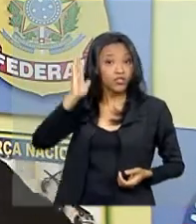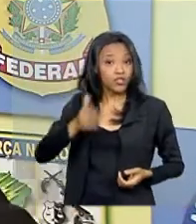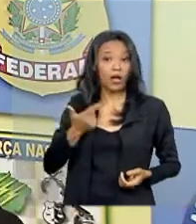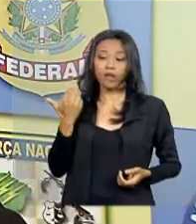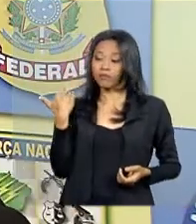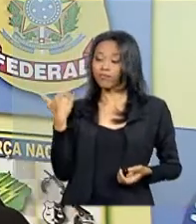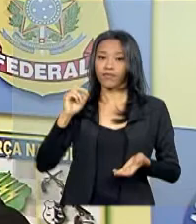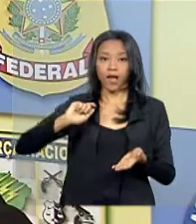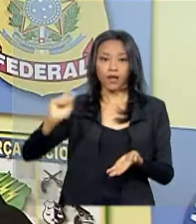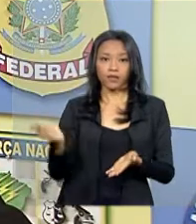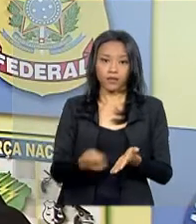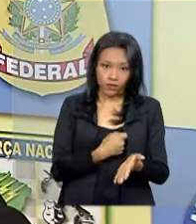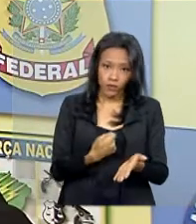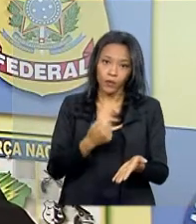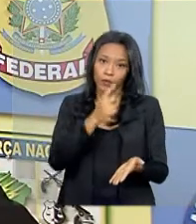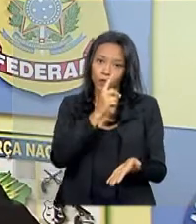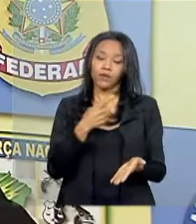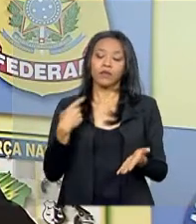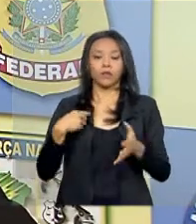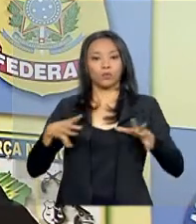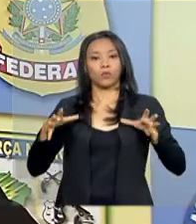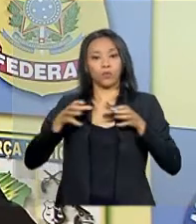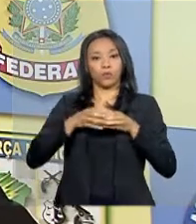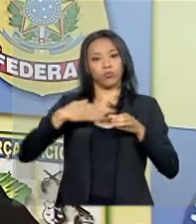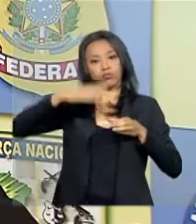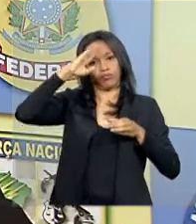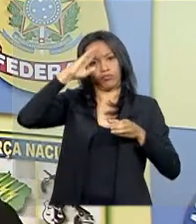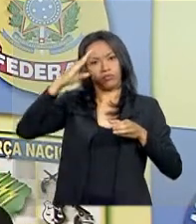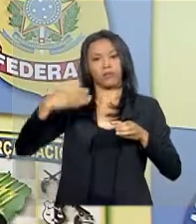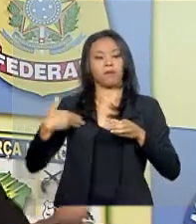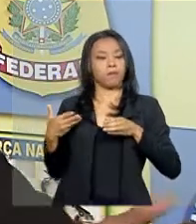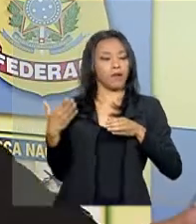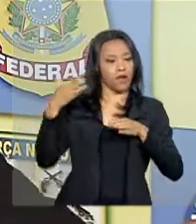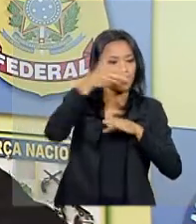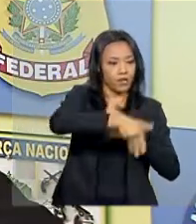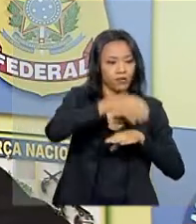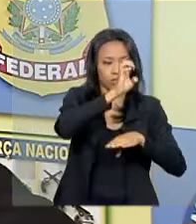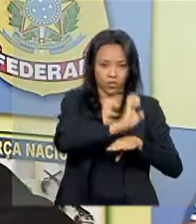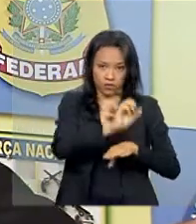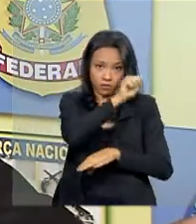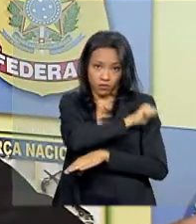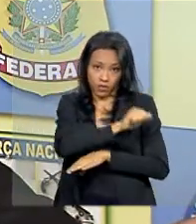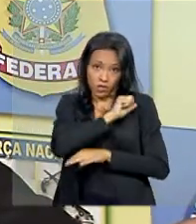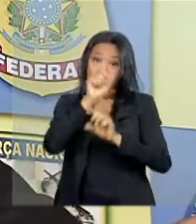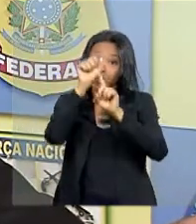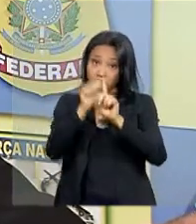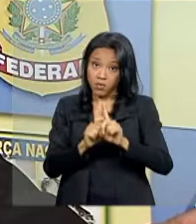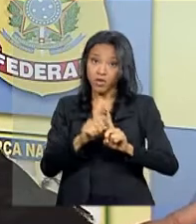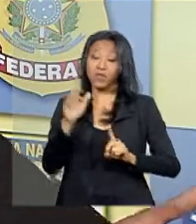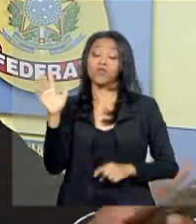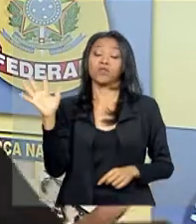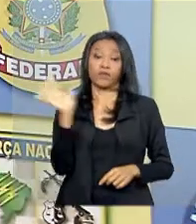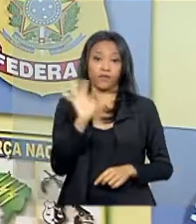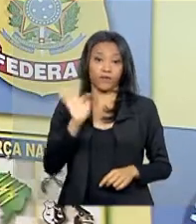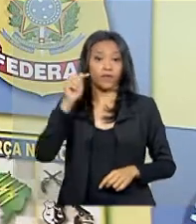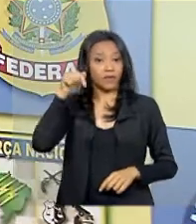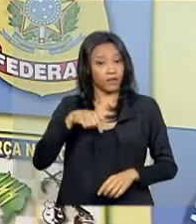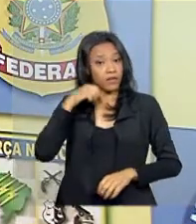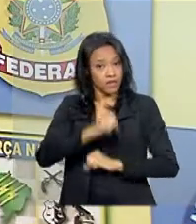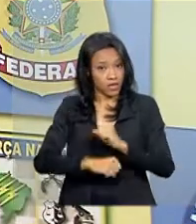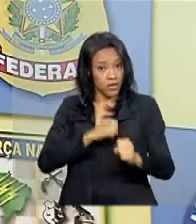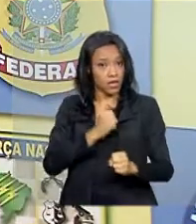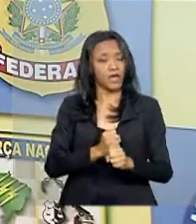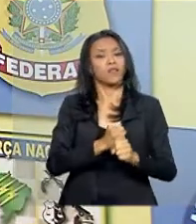ordem de intervenção federal aqui no Rio de Janeiro em fevereiro desse ano. A intervenção vai até